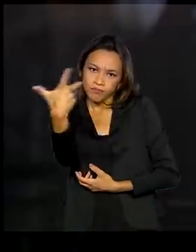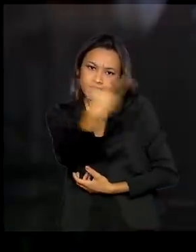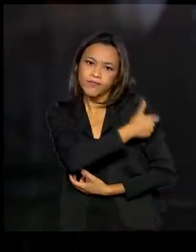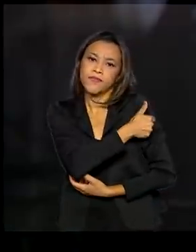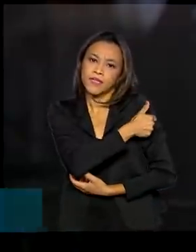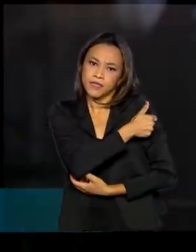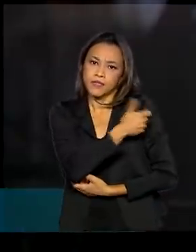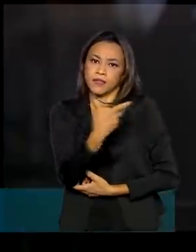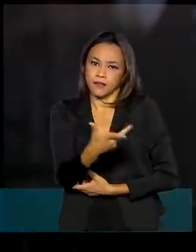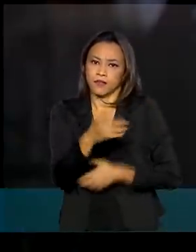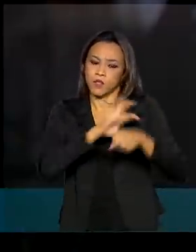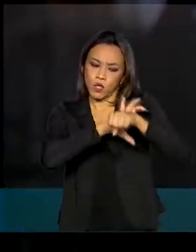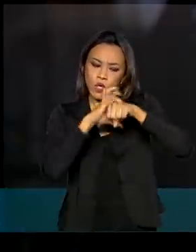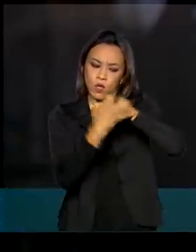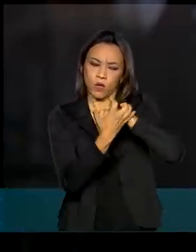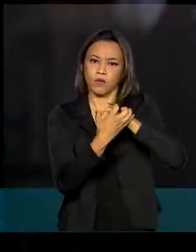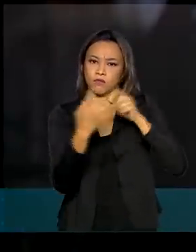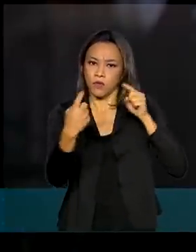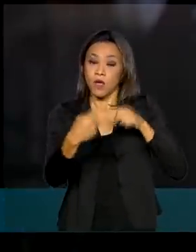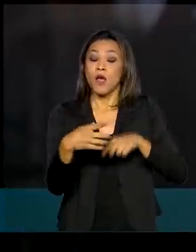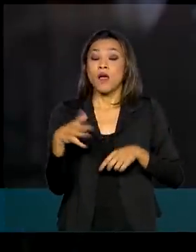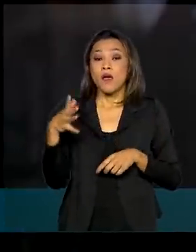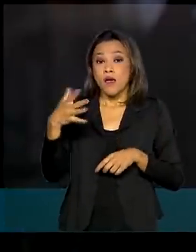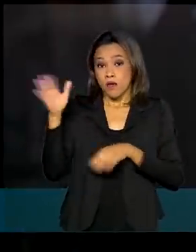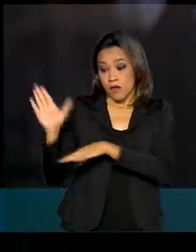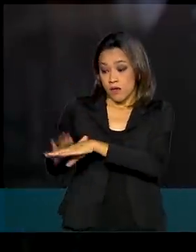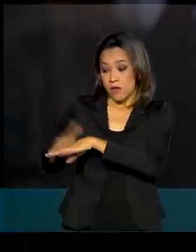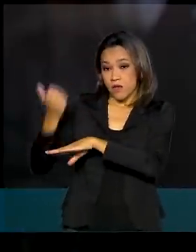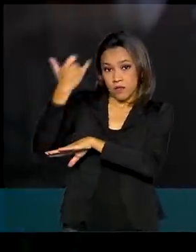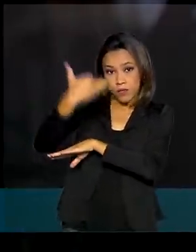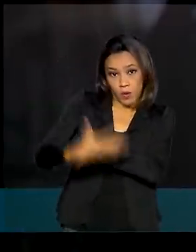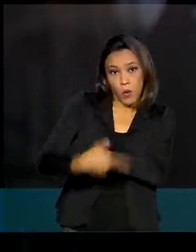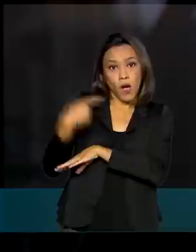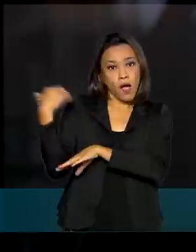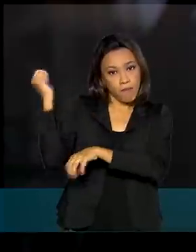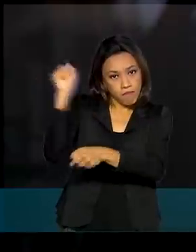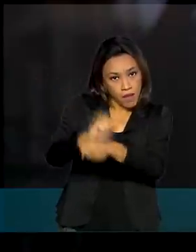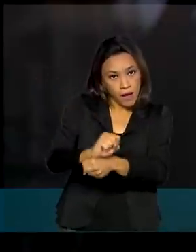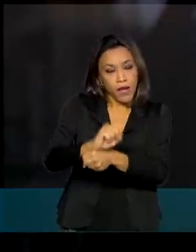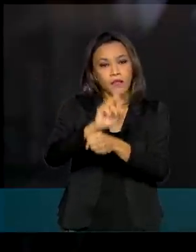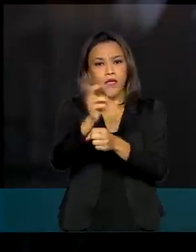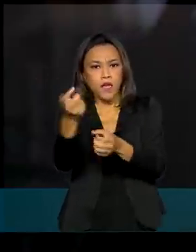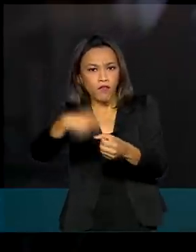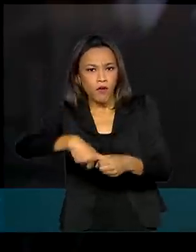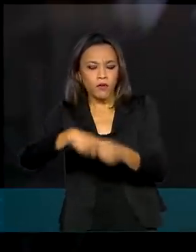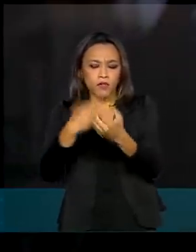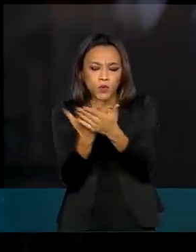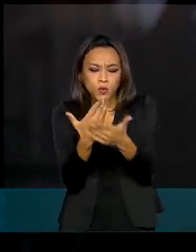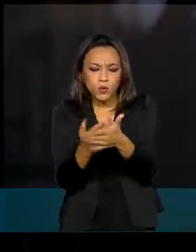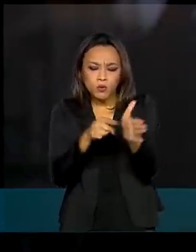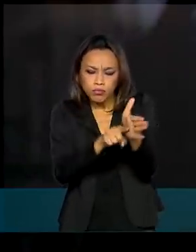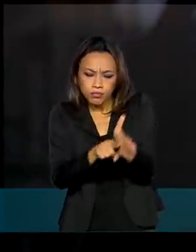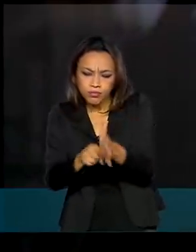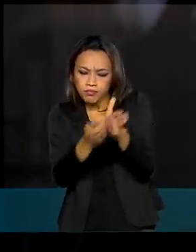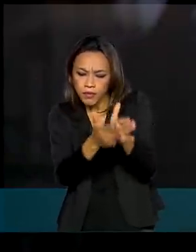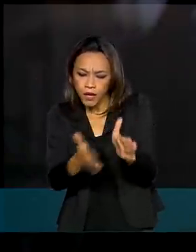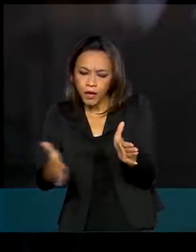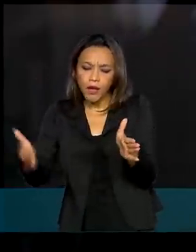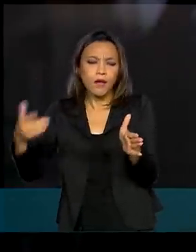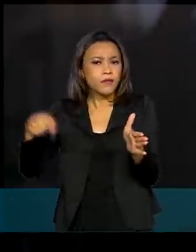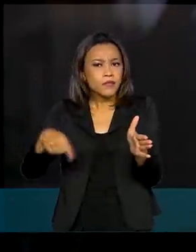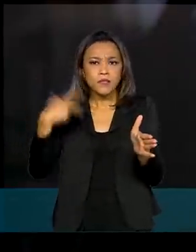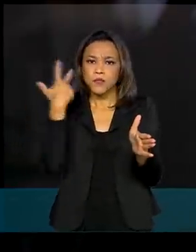Covid-19. De acordo com a Anvisa, a suspensão e a retomada de estudos clínicos são eventos